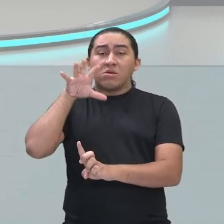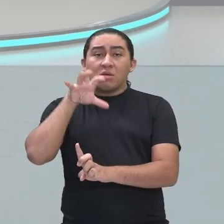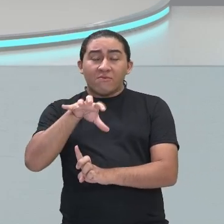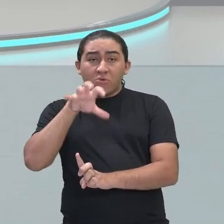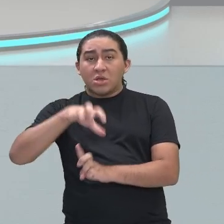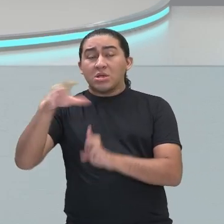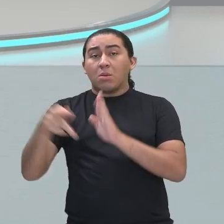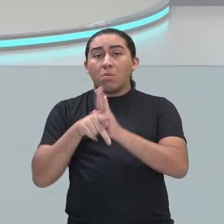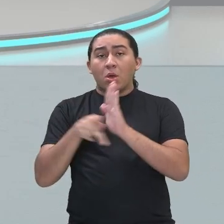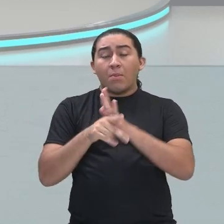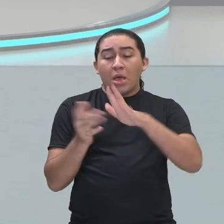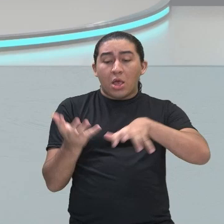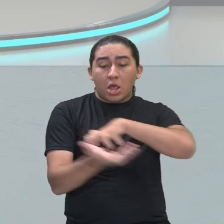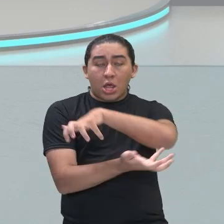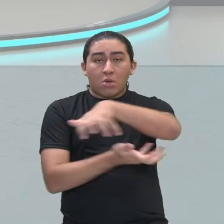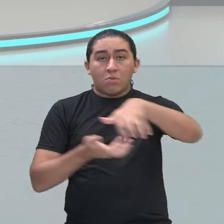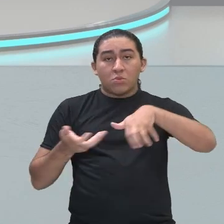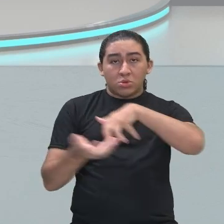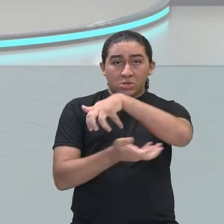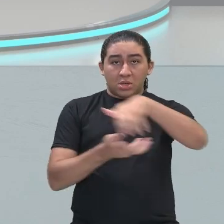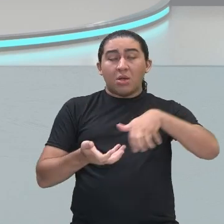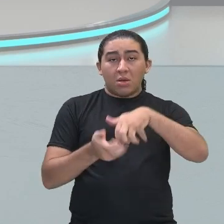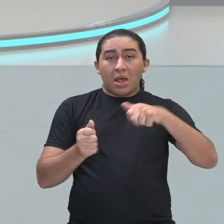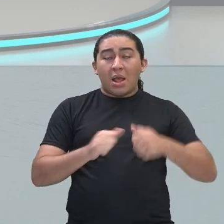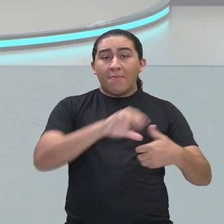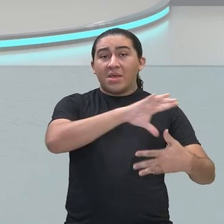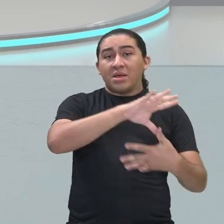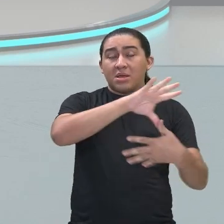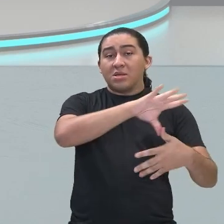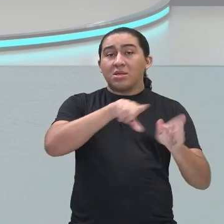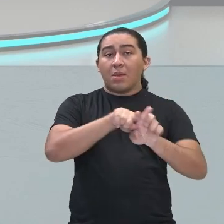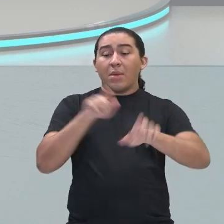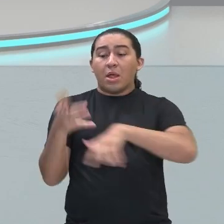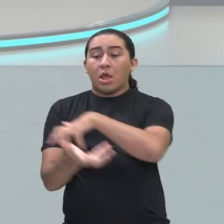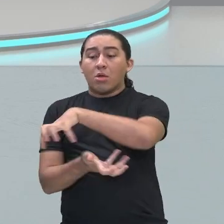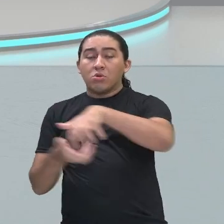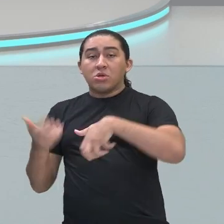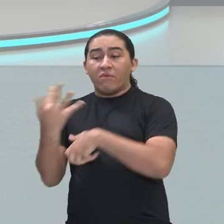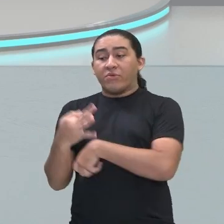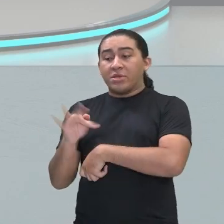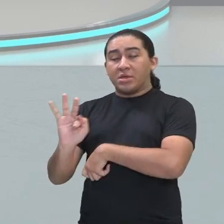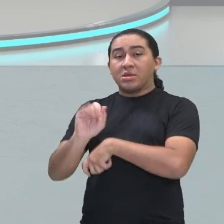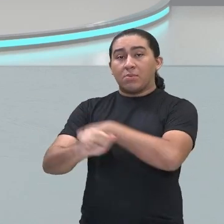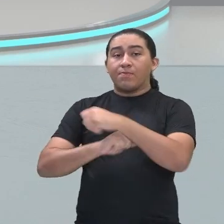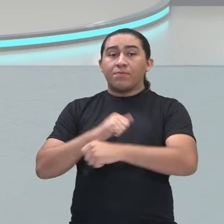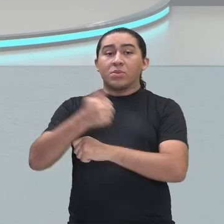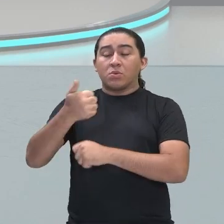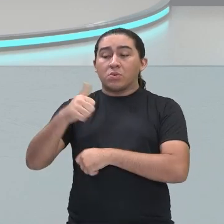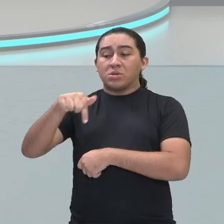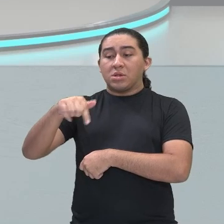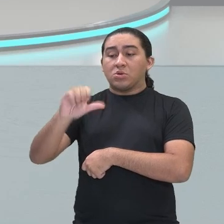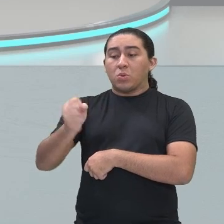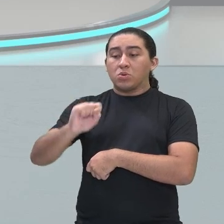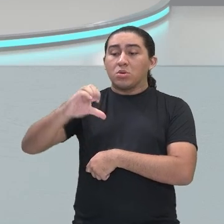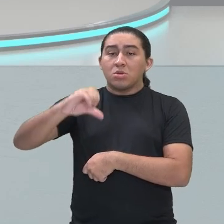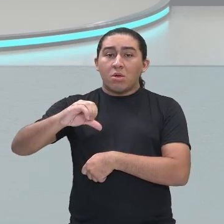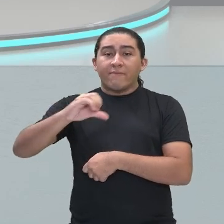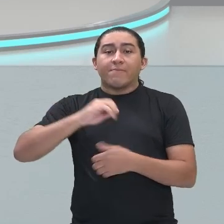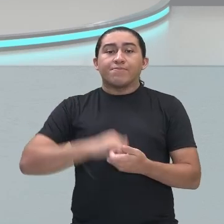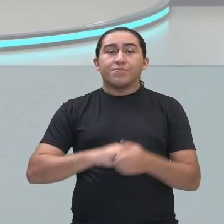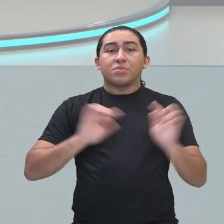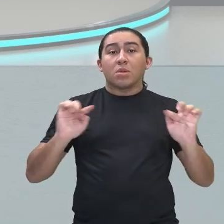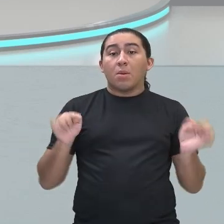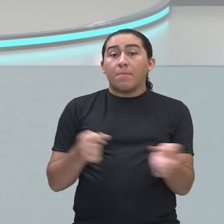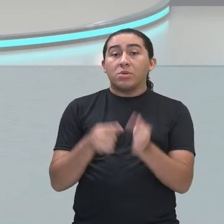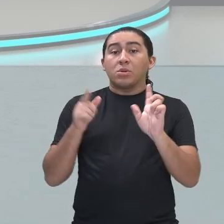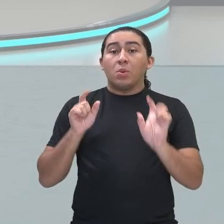1776 e na Revolução Francesa em 1789. Correspondia, por